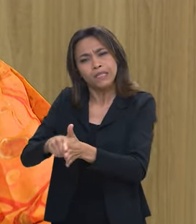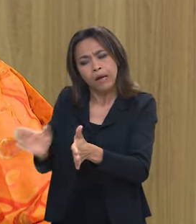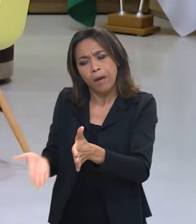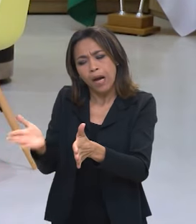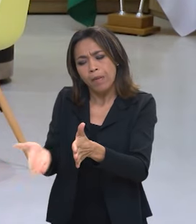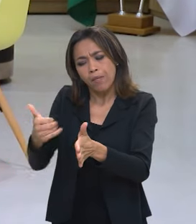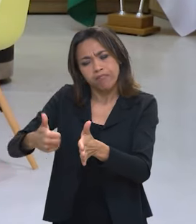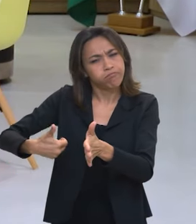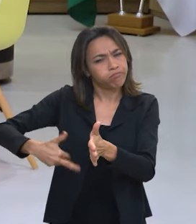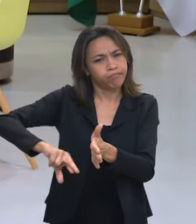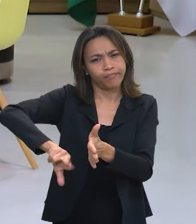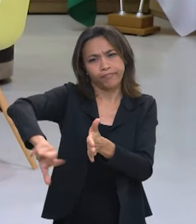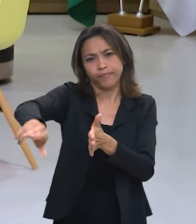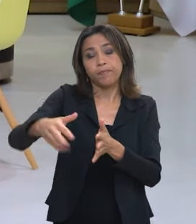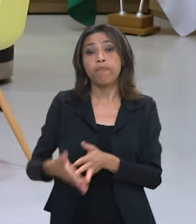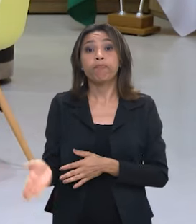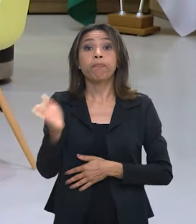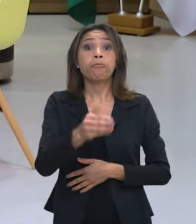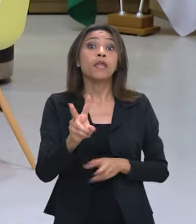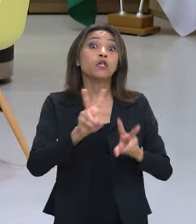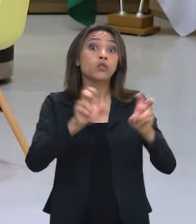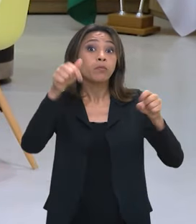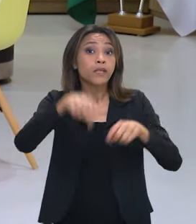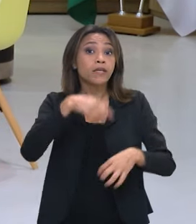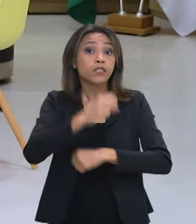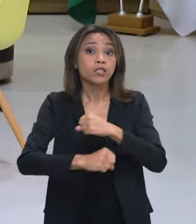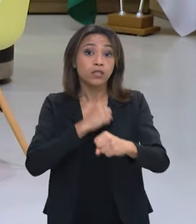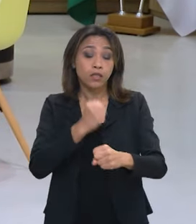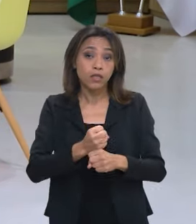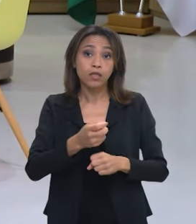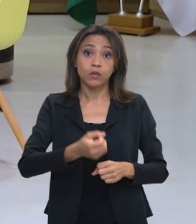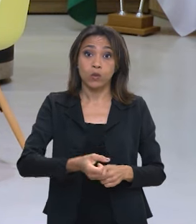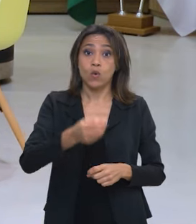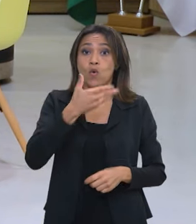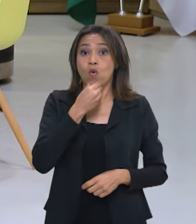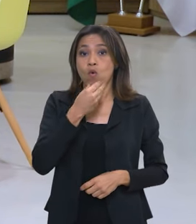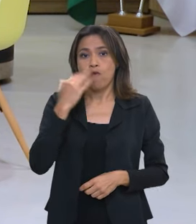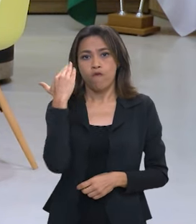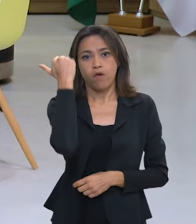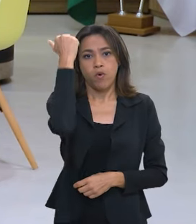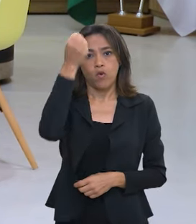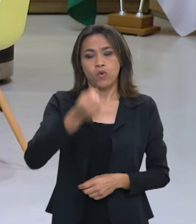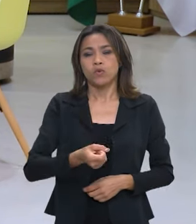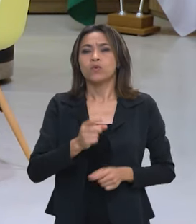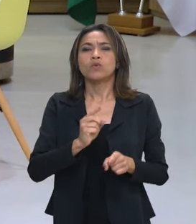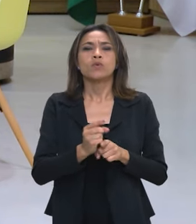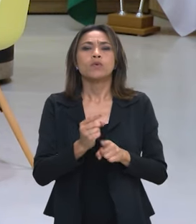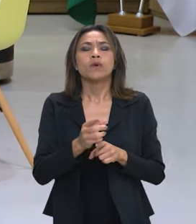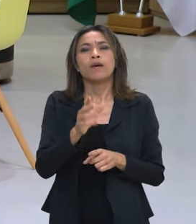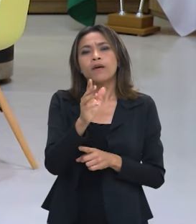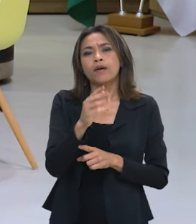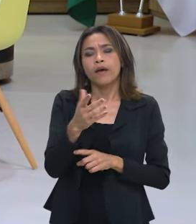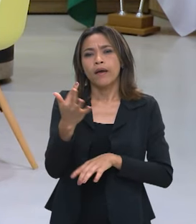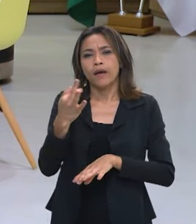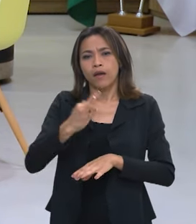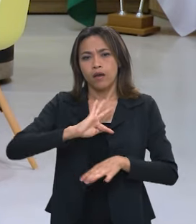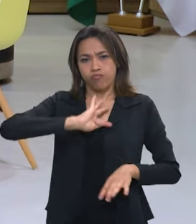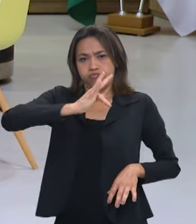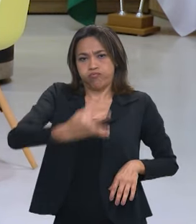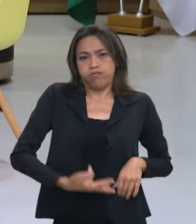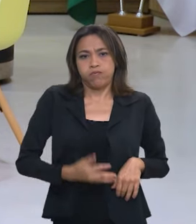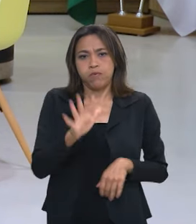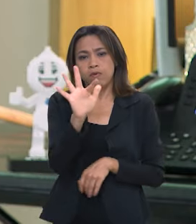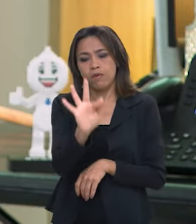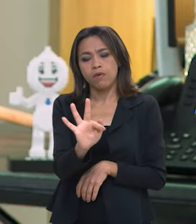produtos Bom, ministra nesse ano o caso do apresentador Faustão foi um outro tema muito tratado no país que é o transplante de órgãos